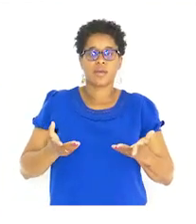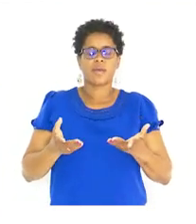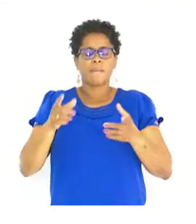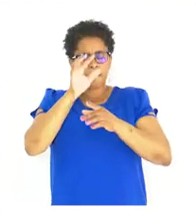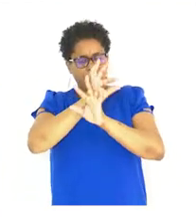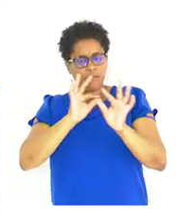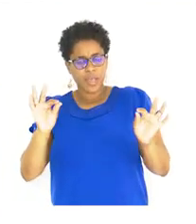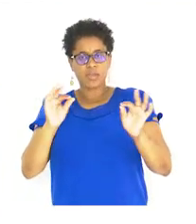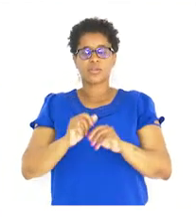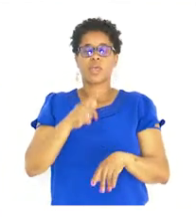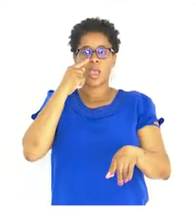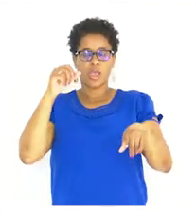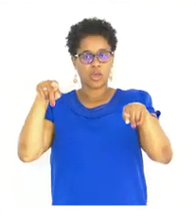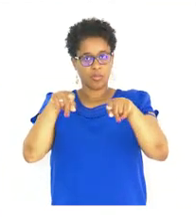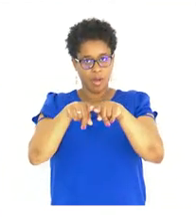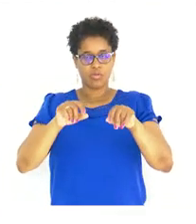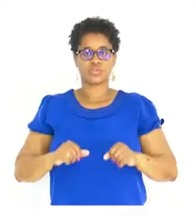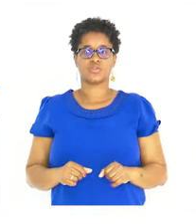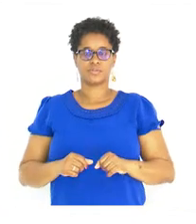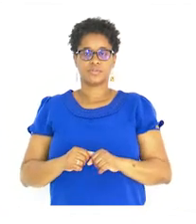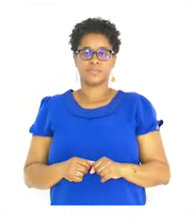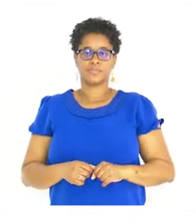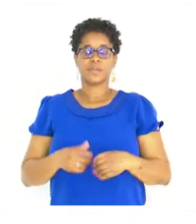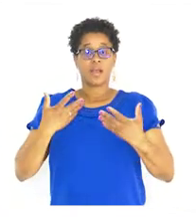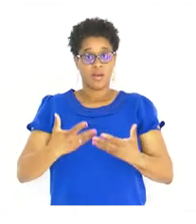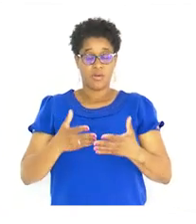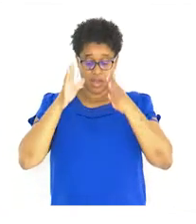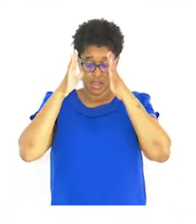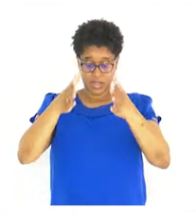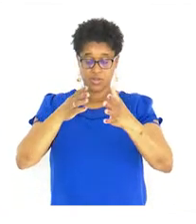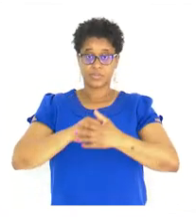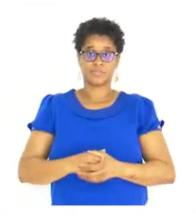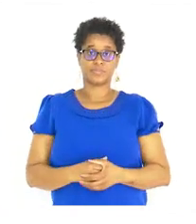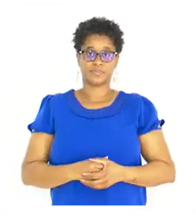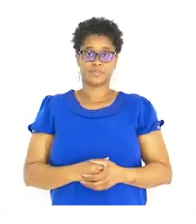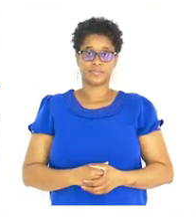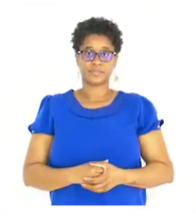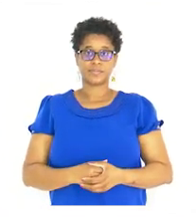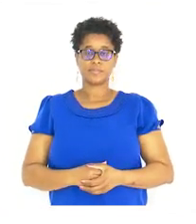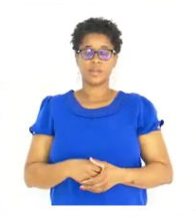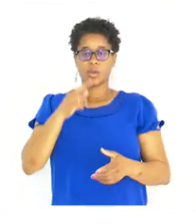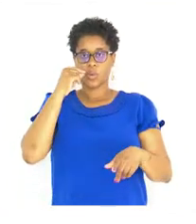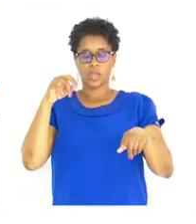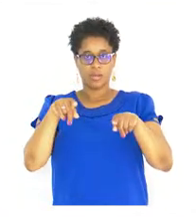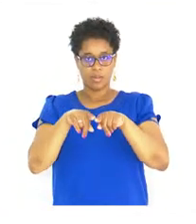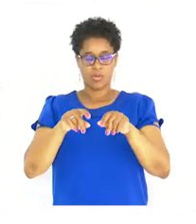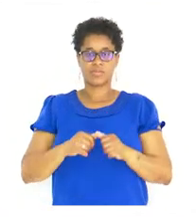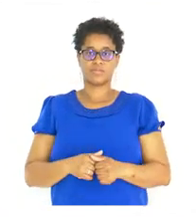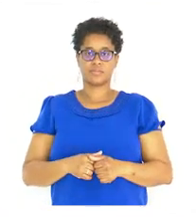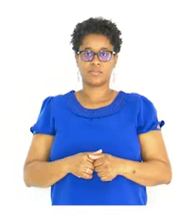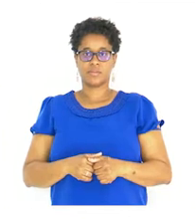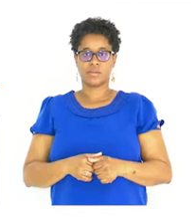Perfeito Irmãos Agora Atenção O irmão